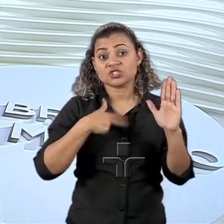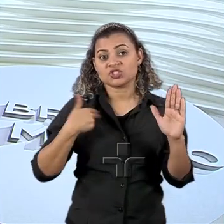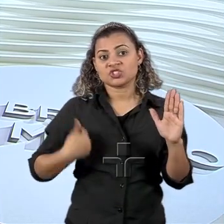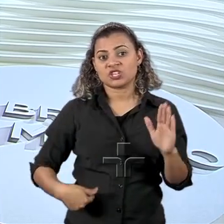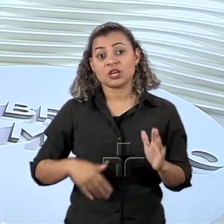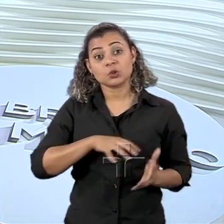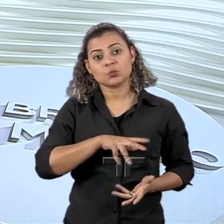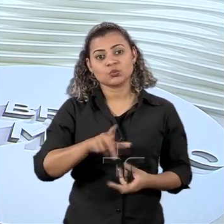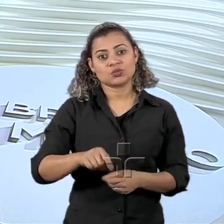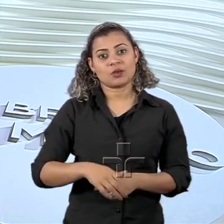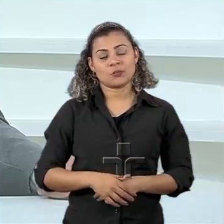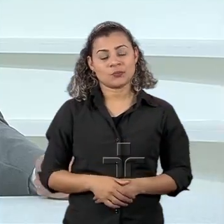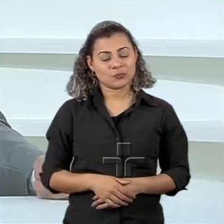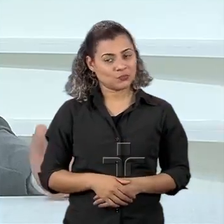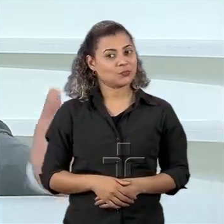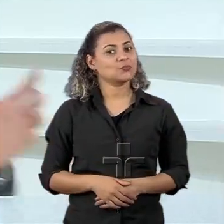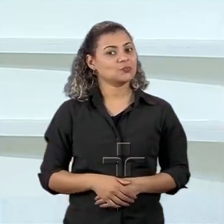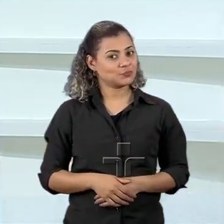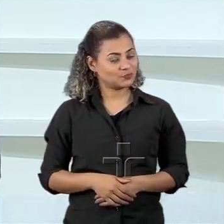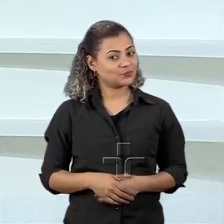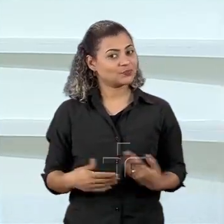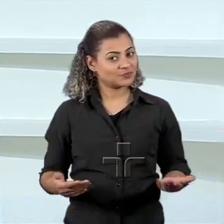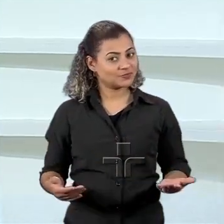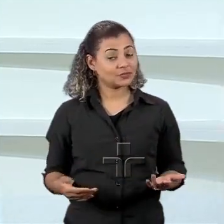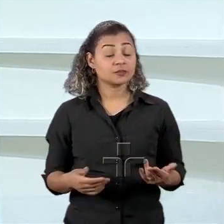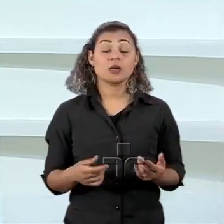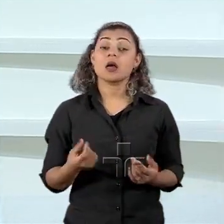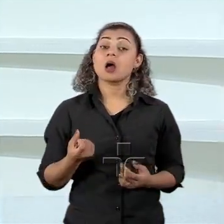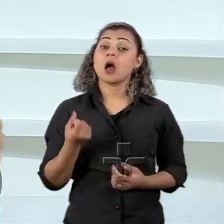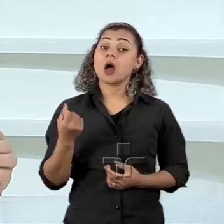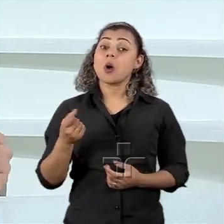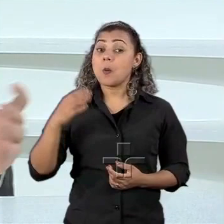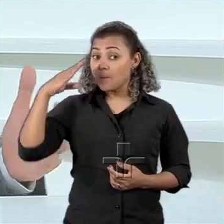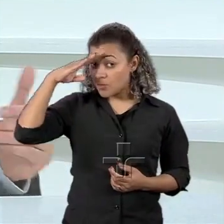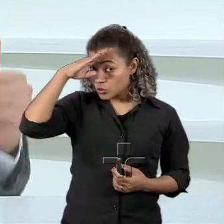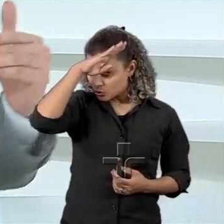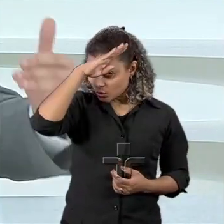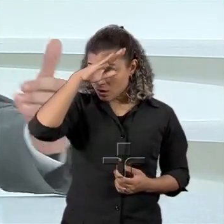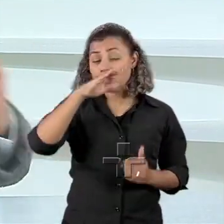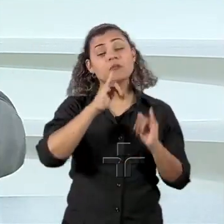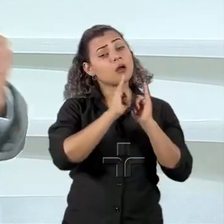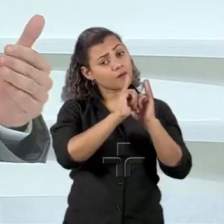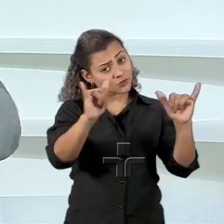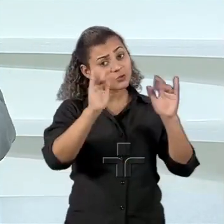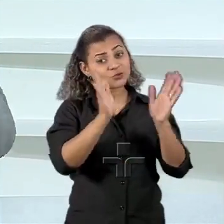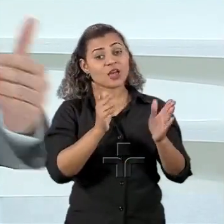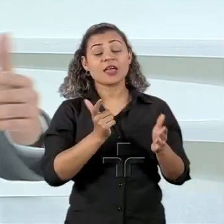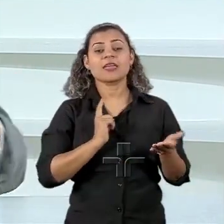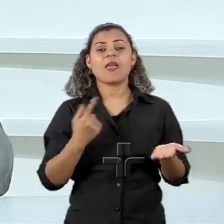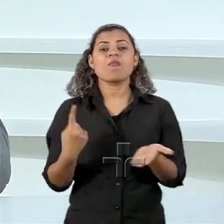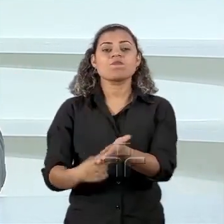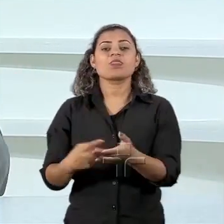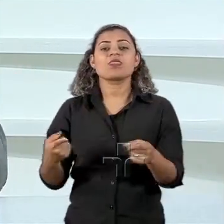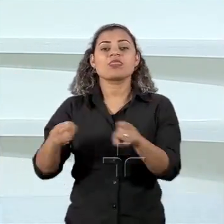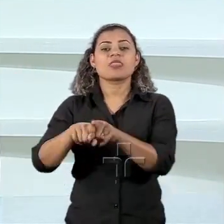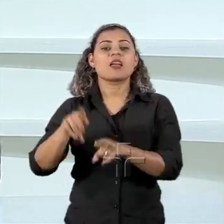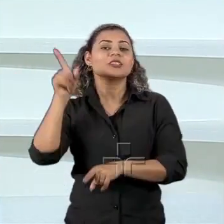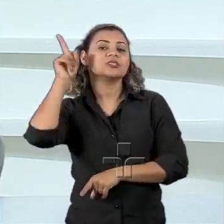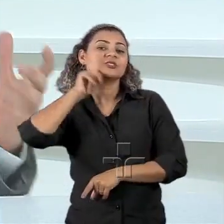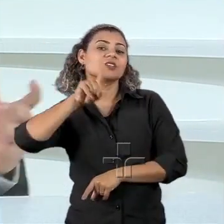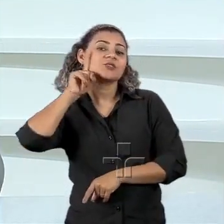mundo. Ah, do mundo, tá. Agora, um dos candidatos, o candidato Bolsonaro, já falou que quer estabelecer uma relação com os Estados Unidos